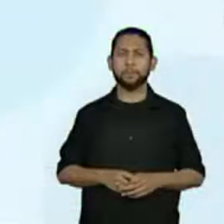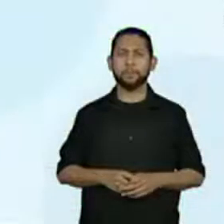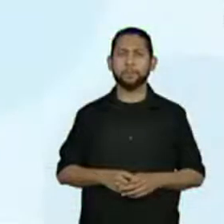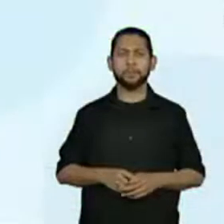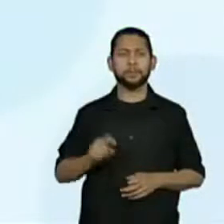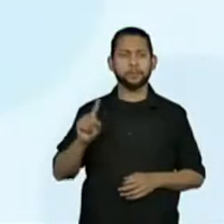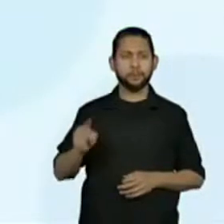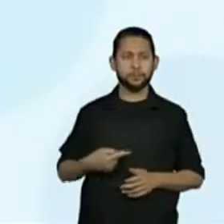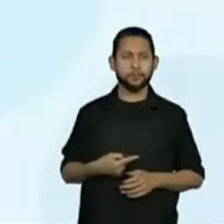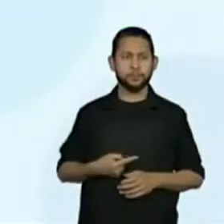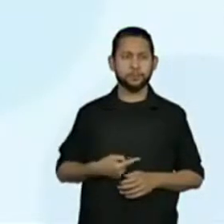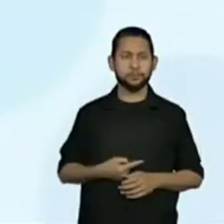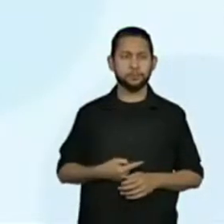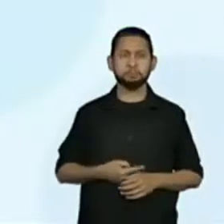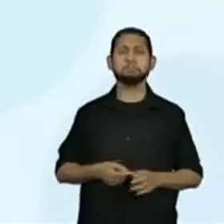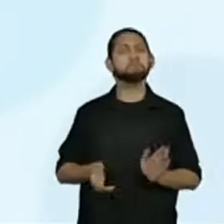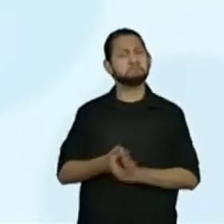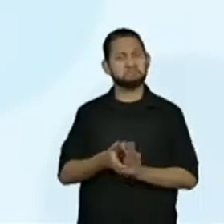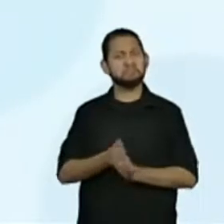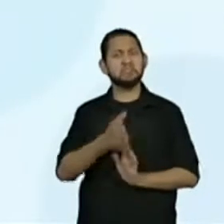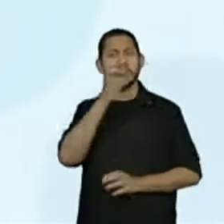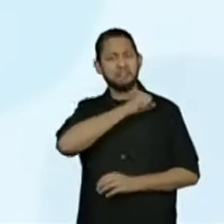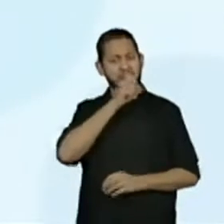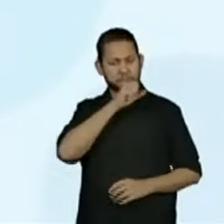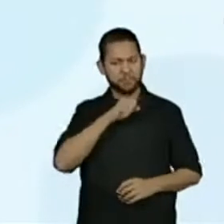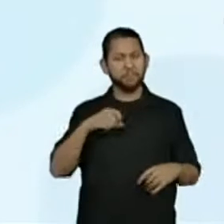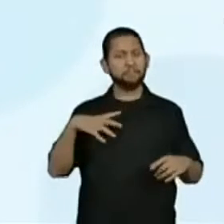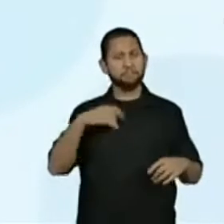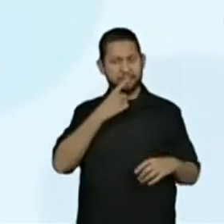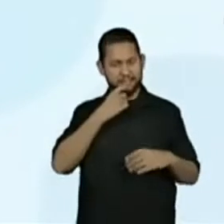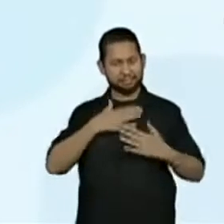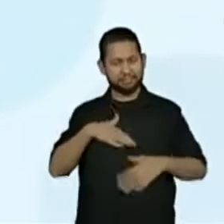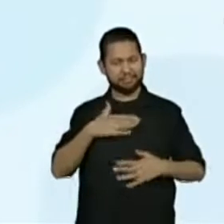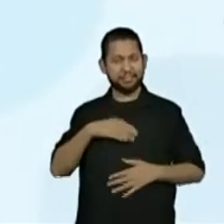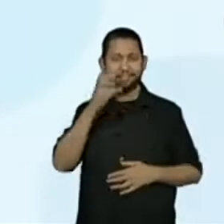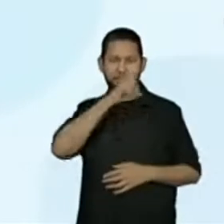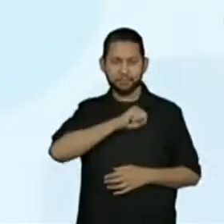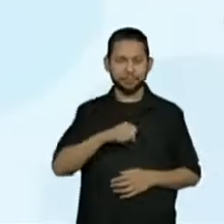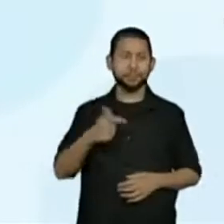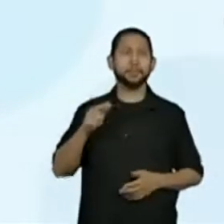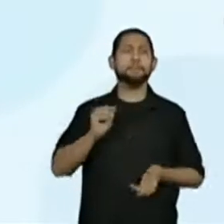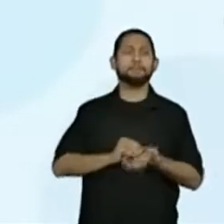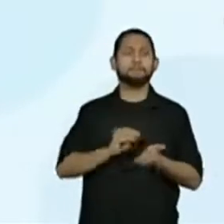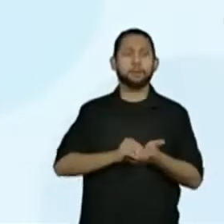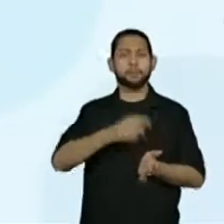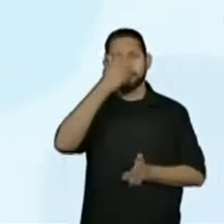Estão rápidos, hein, gente? É o pique da... do feriado. Não tem apresentação.